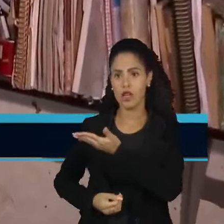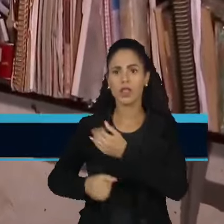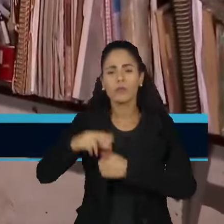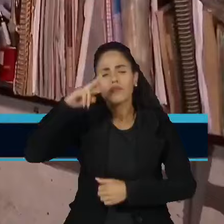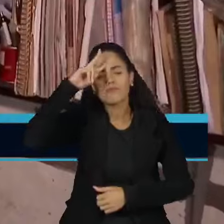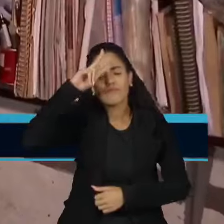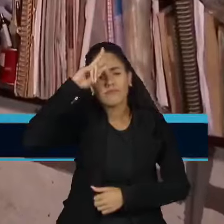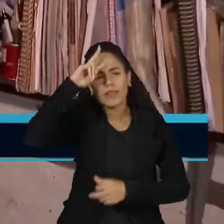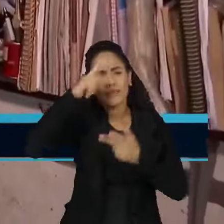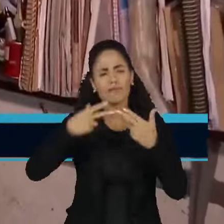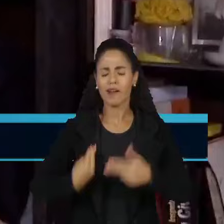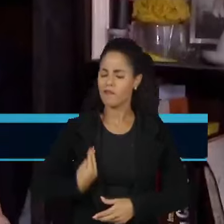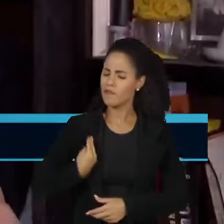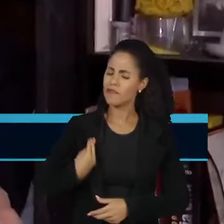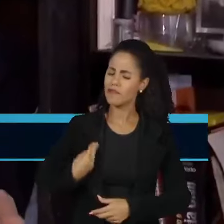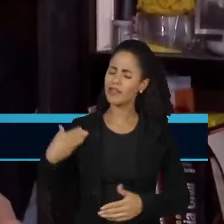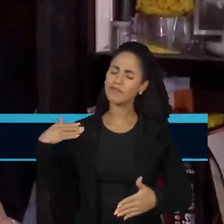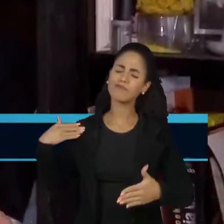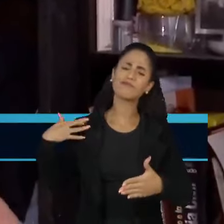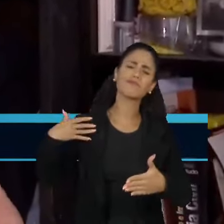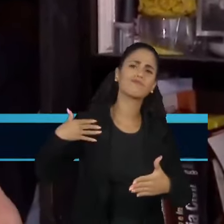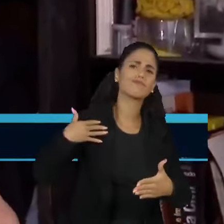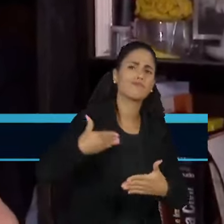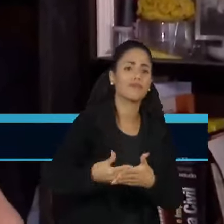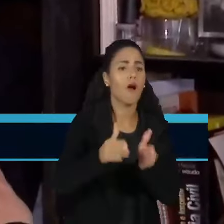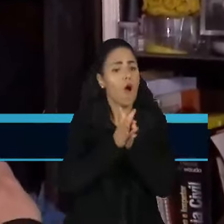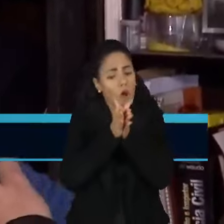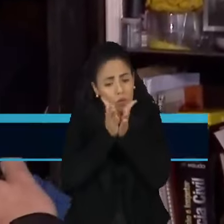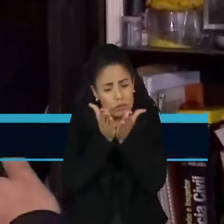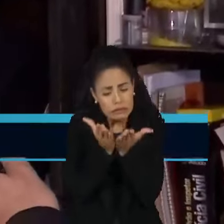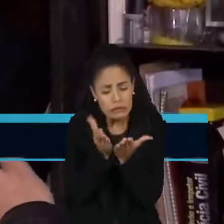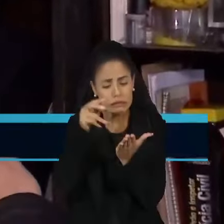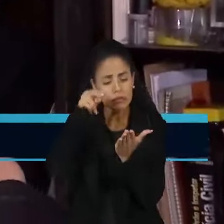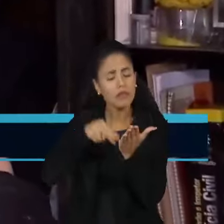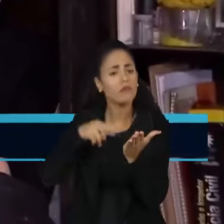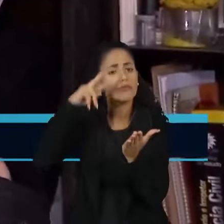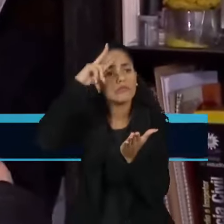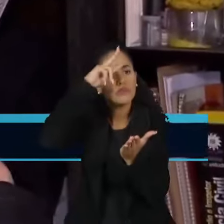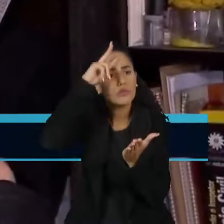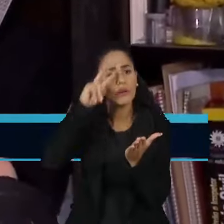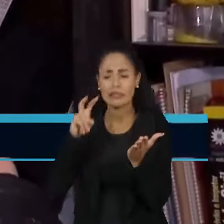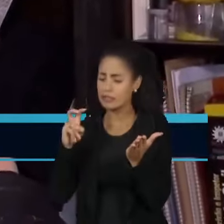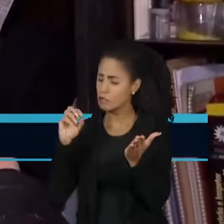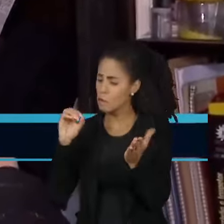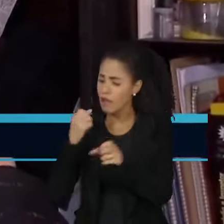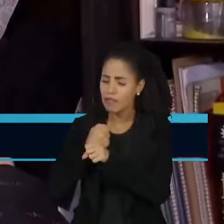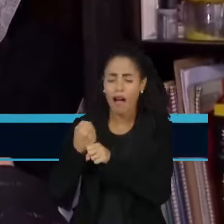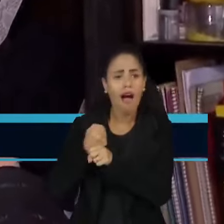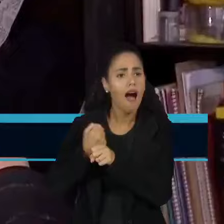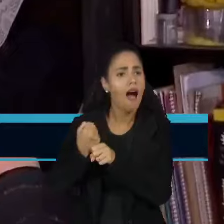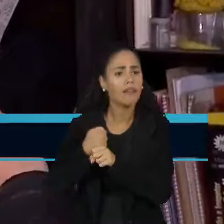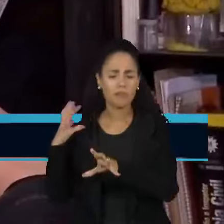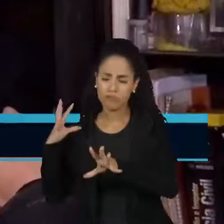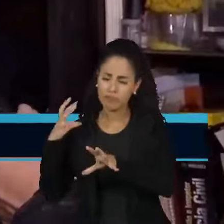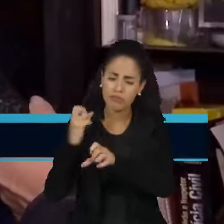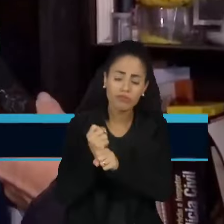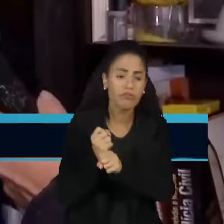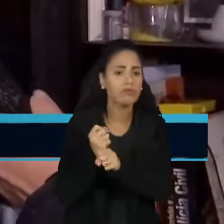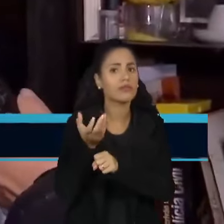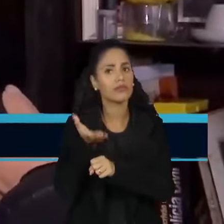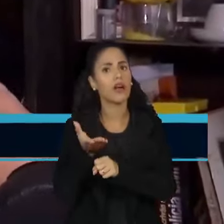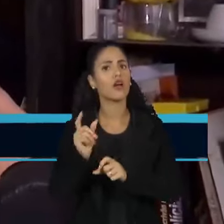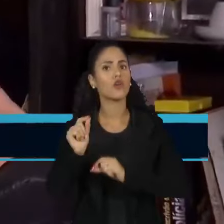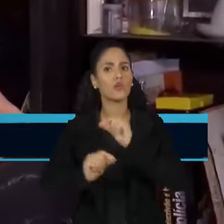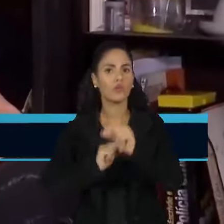memórias de uma vida inteira. Os livros, que eram uma história de 50 anos, mais ou menos, tanto